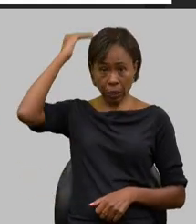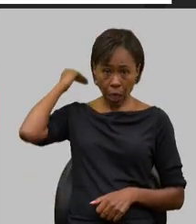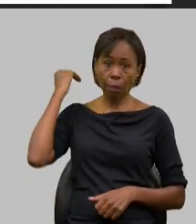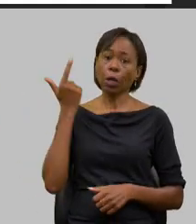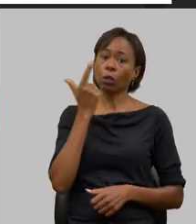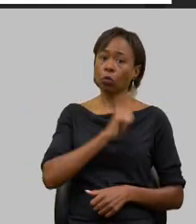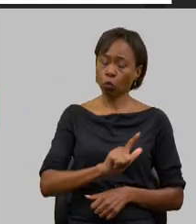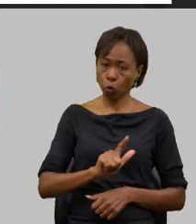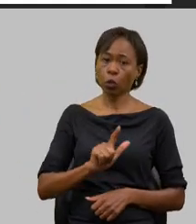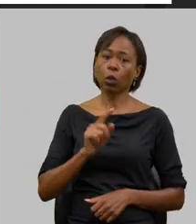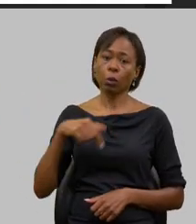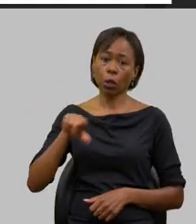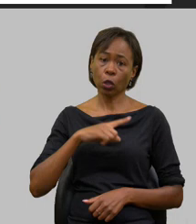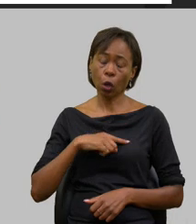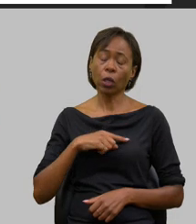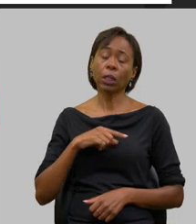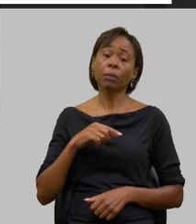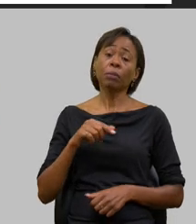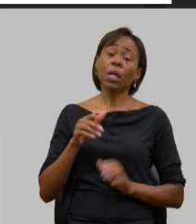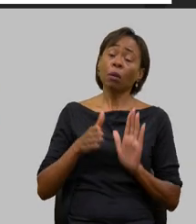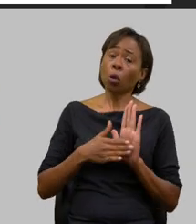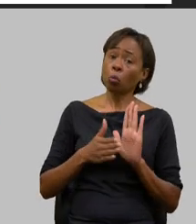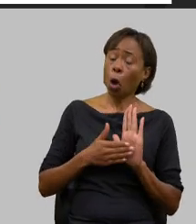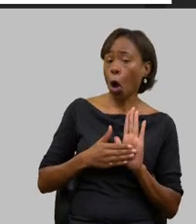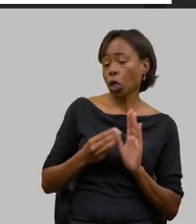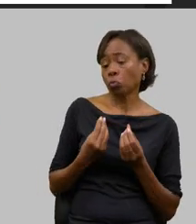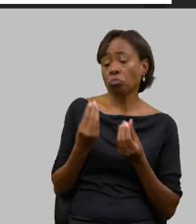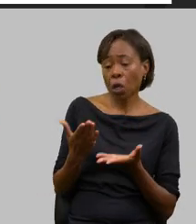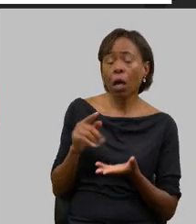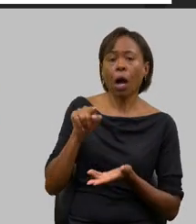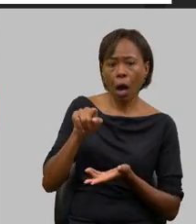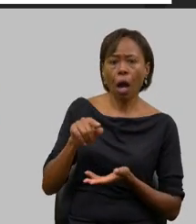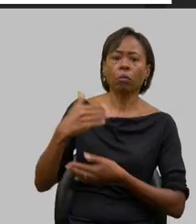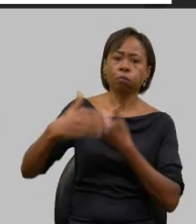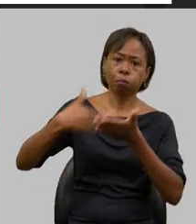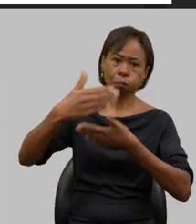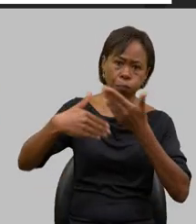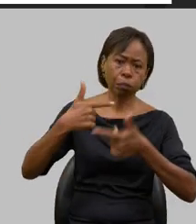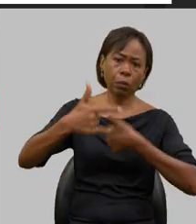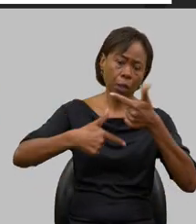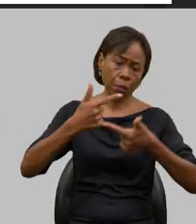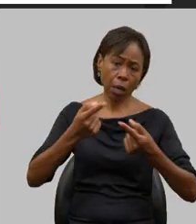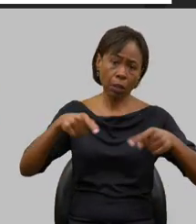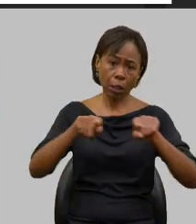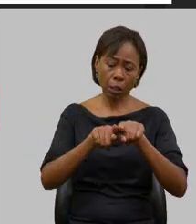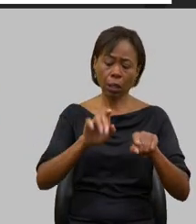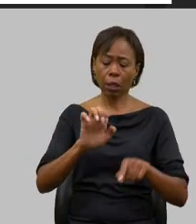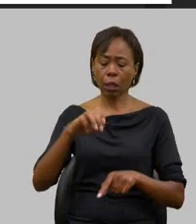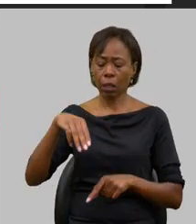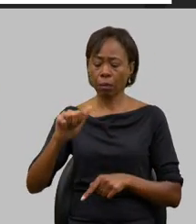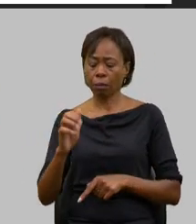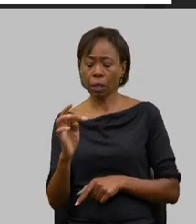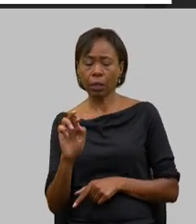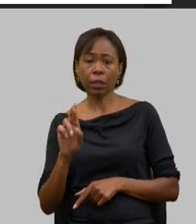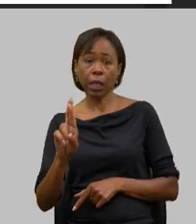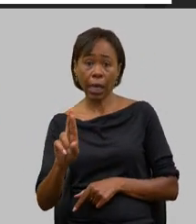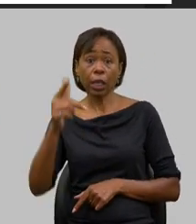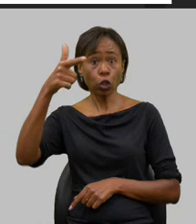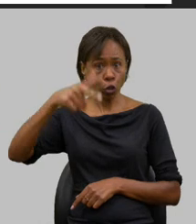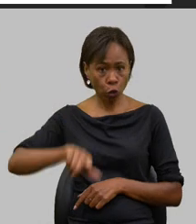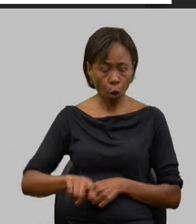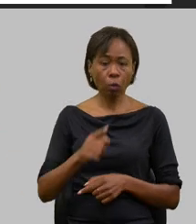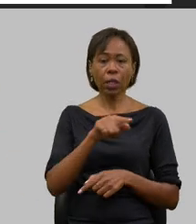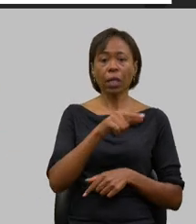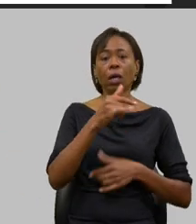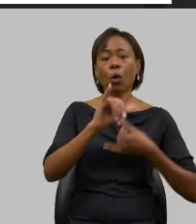e fizeram essa proposta para ele e aí nós desenvolvemos esse trabalho em parceria com a EMATER mais uma vez e com os laboratórios do IMA